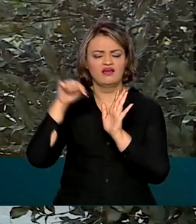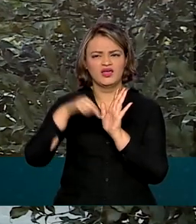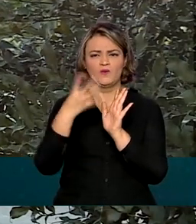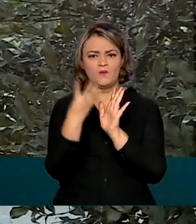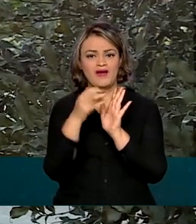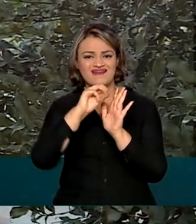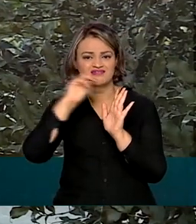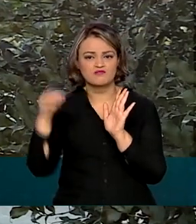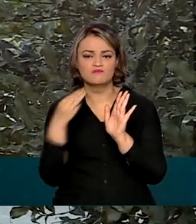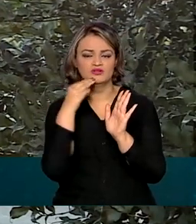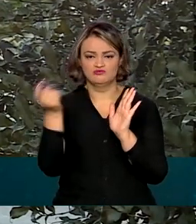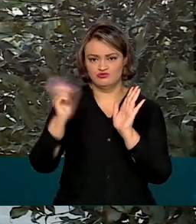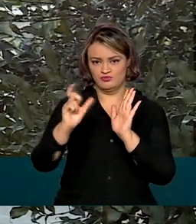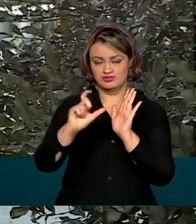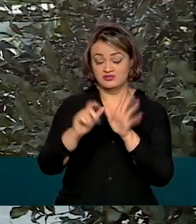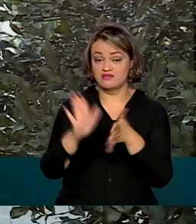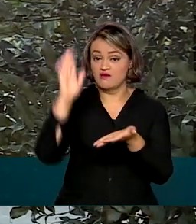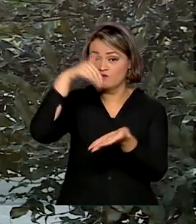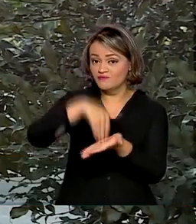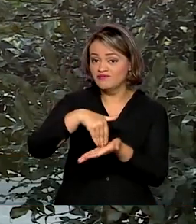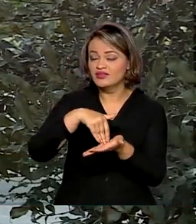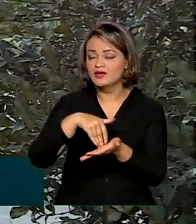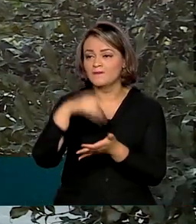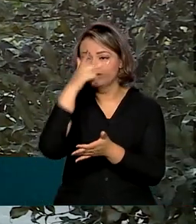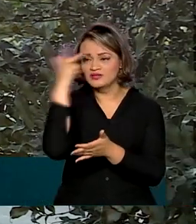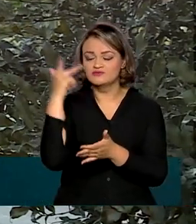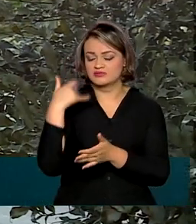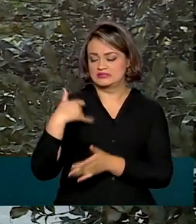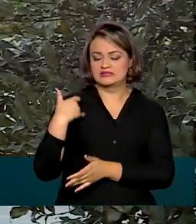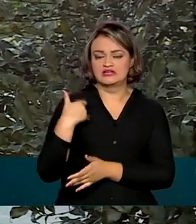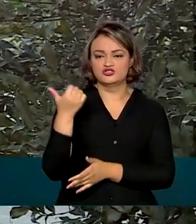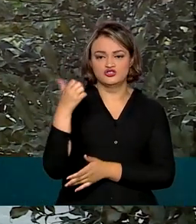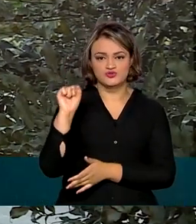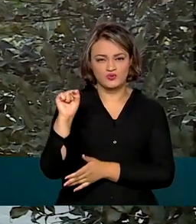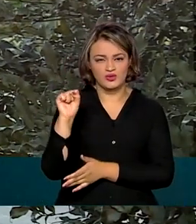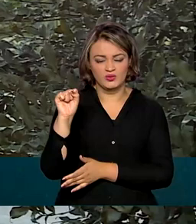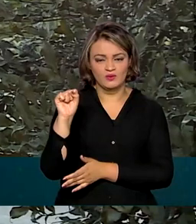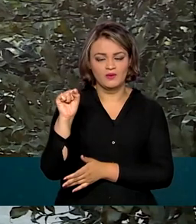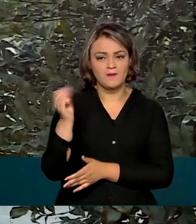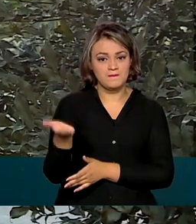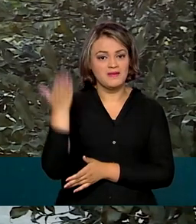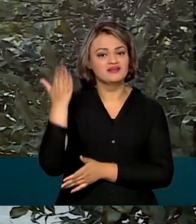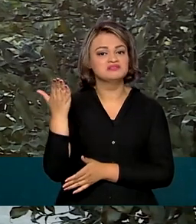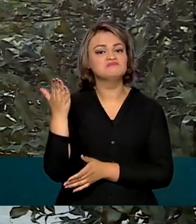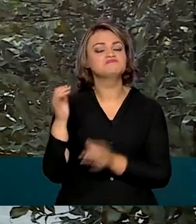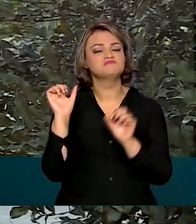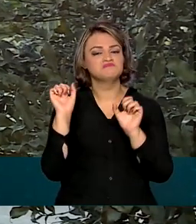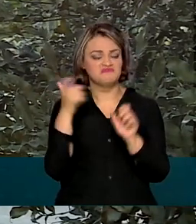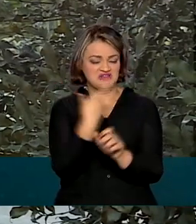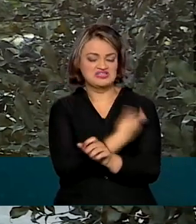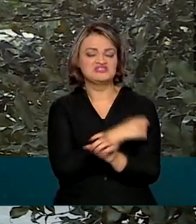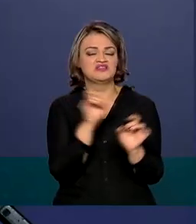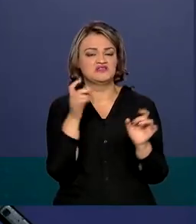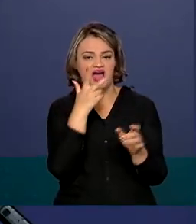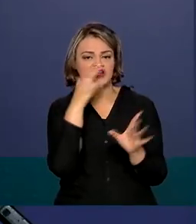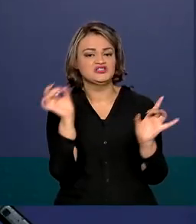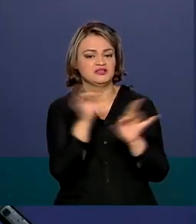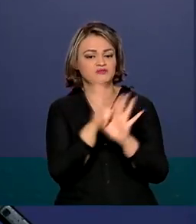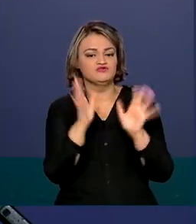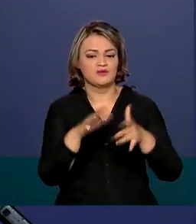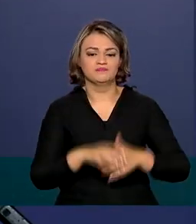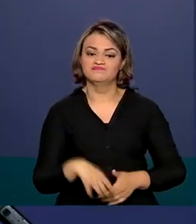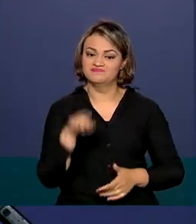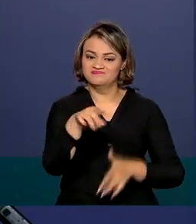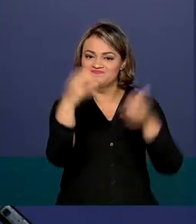imunizantes. Até o final do ano, todo brasileiro com mais de 18 anos de idade deve estar vacinado. As